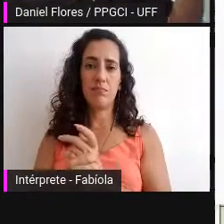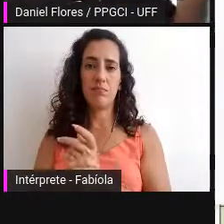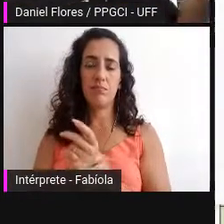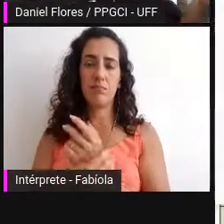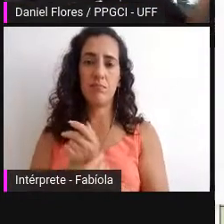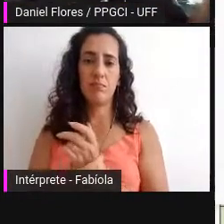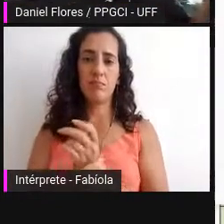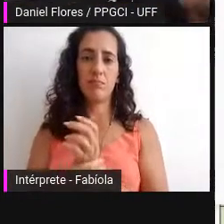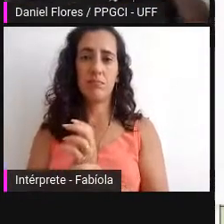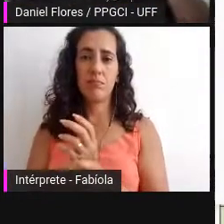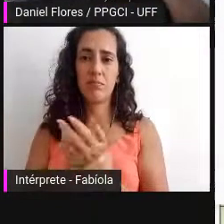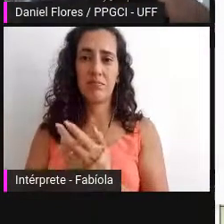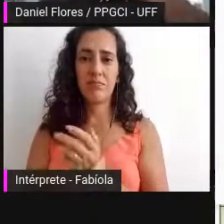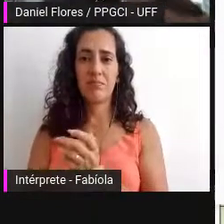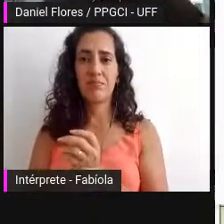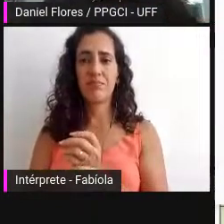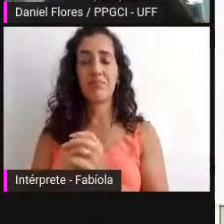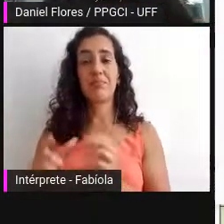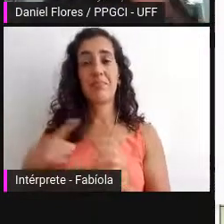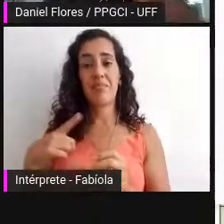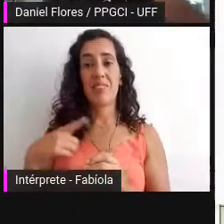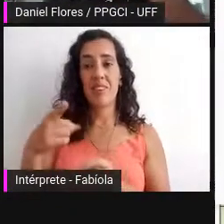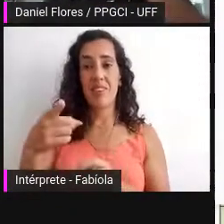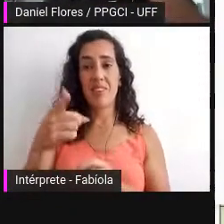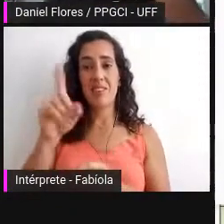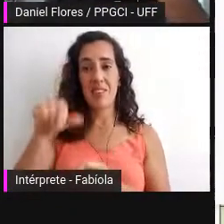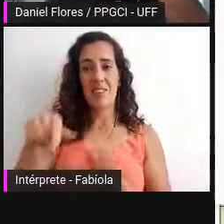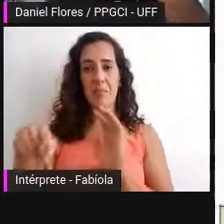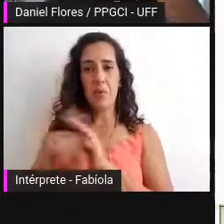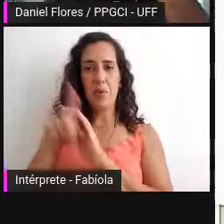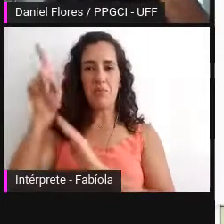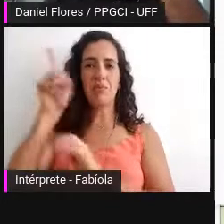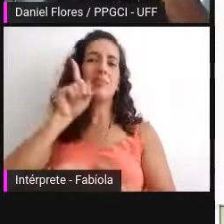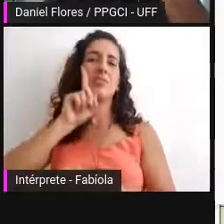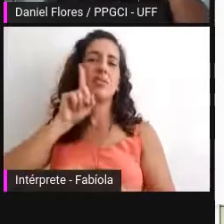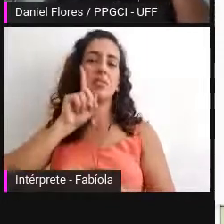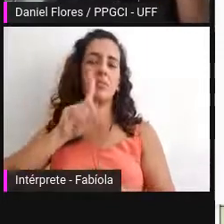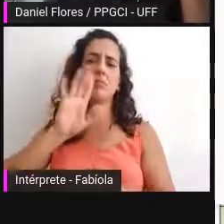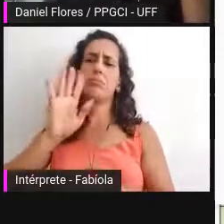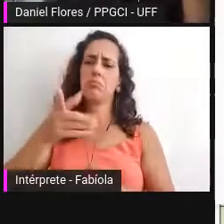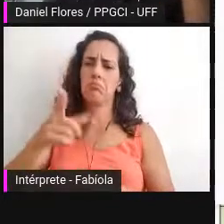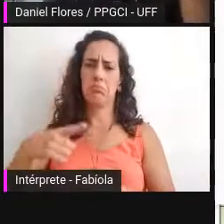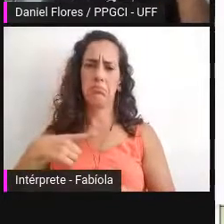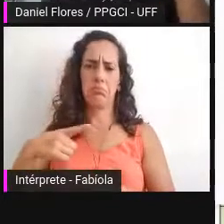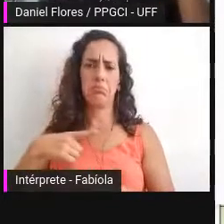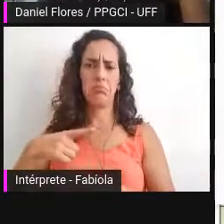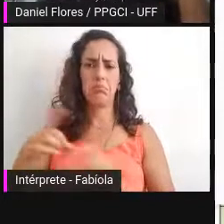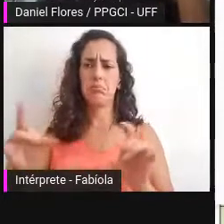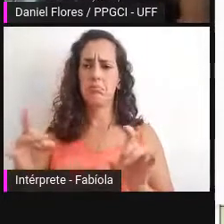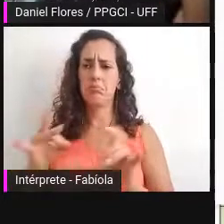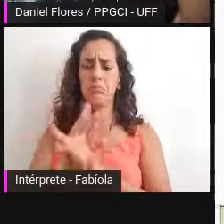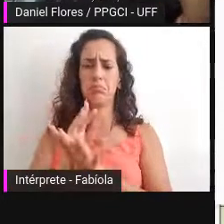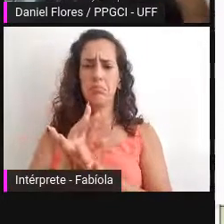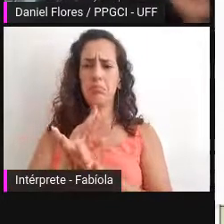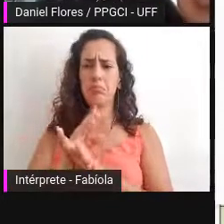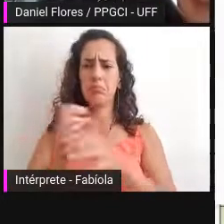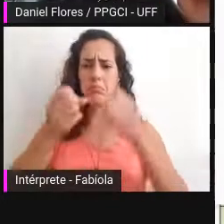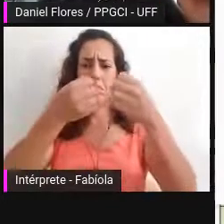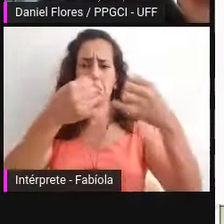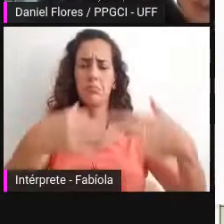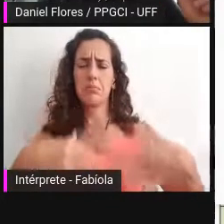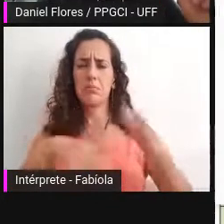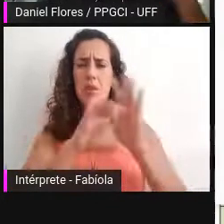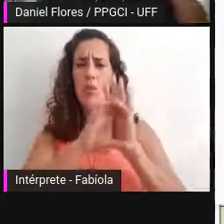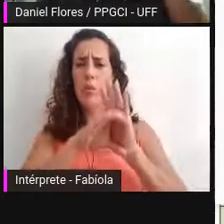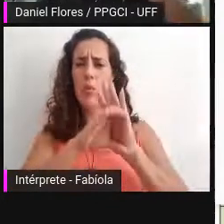a COSA é essa entidade nos Estados Unidos que ela já define a instituição arquivística de acordo com o